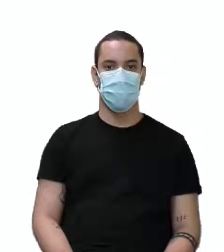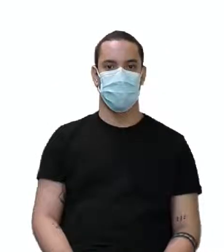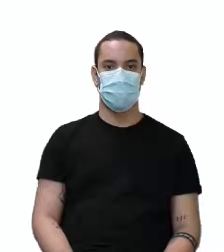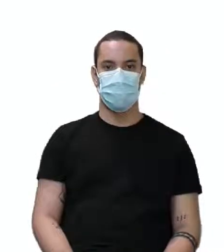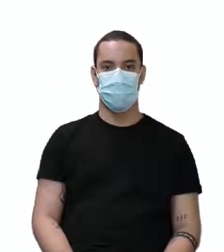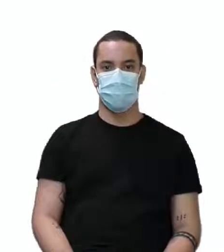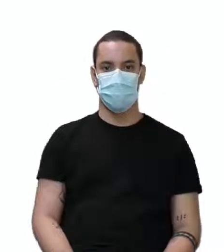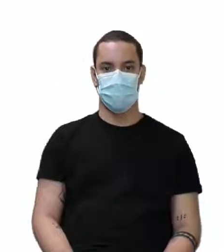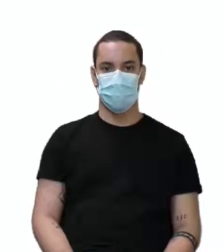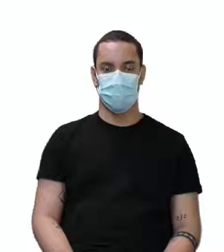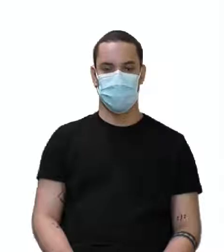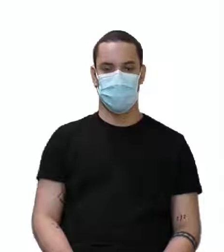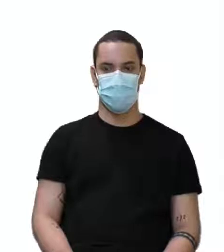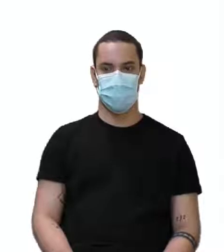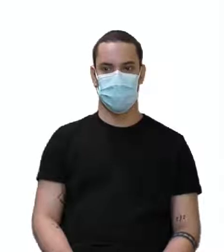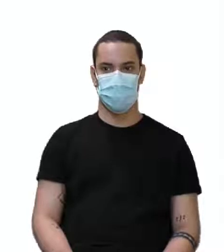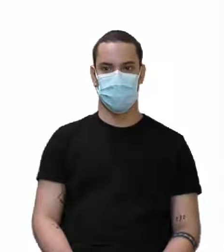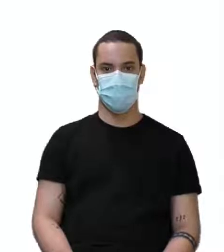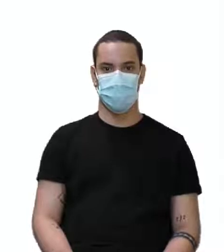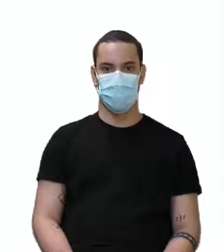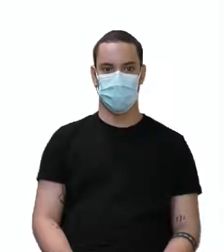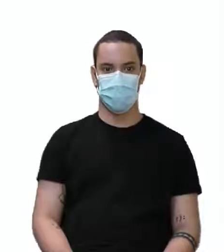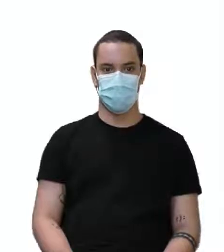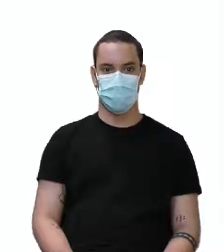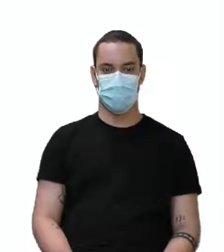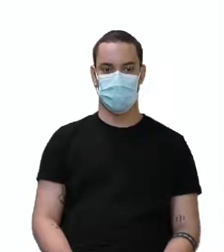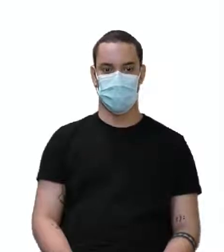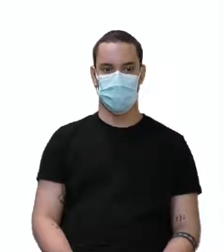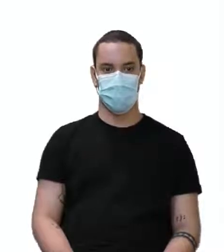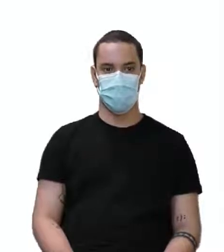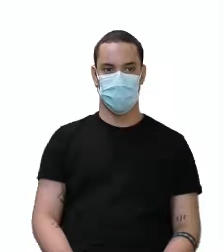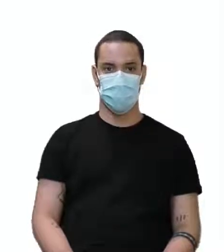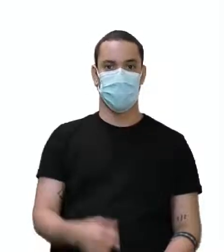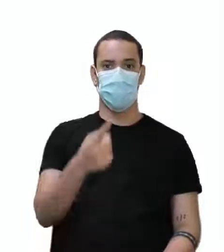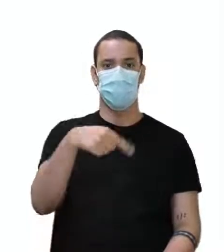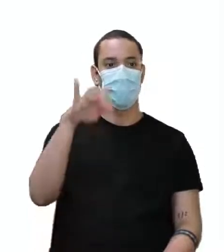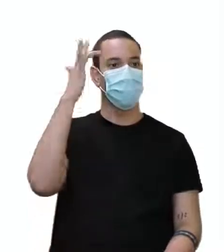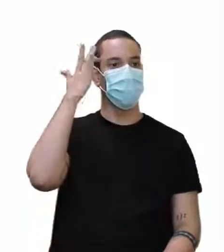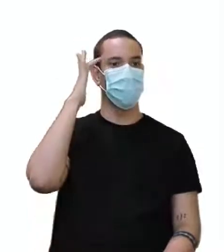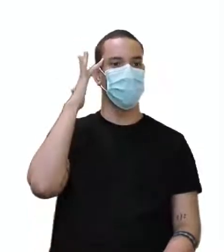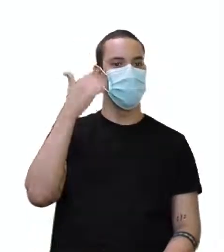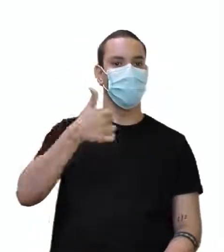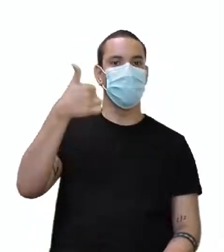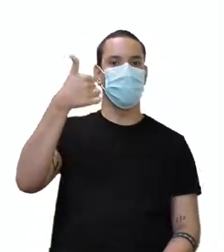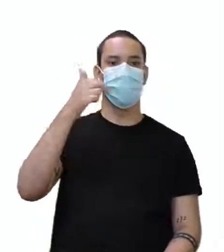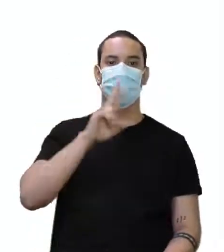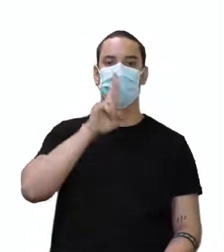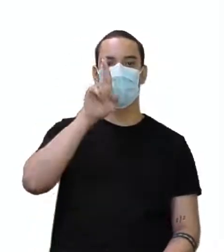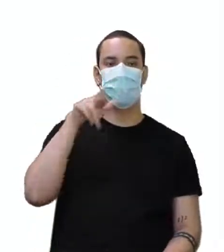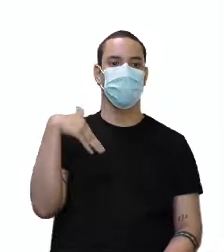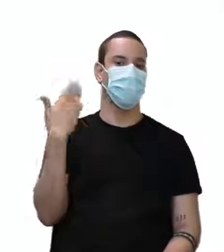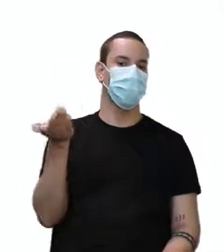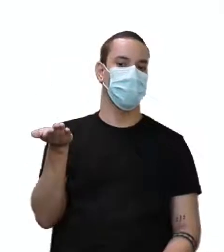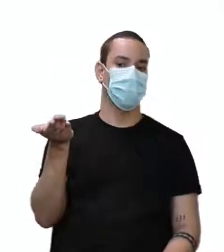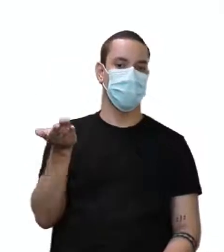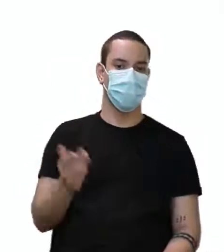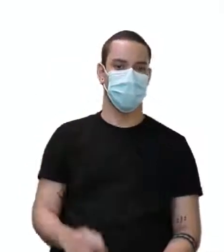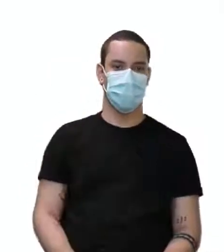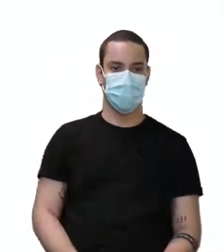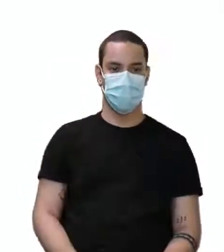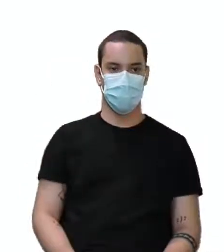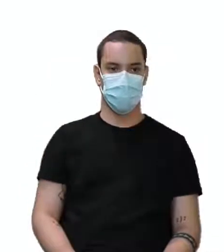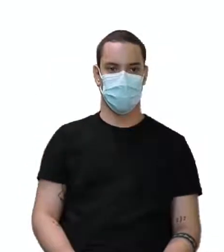Spanish, Marcos? Vamos aí para a resposta correta. O que vocês acham? How good or how